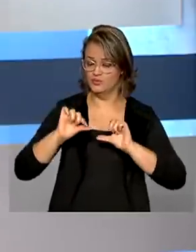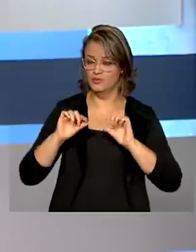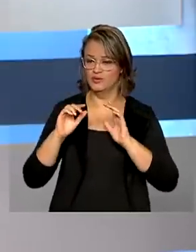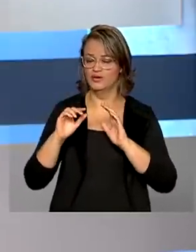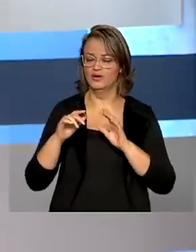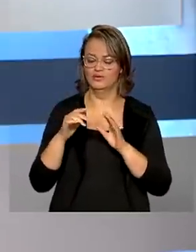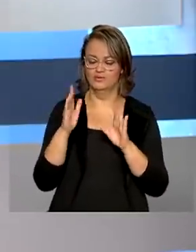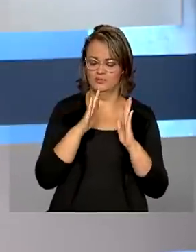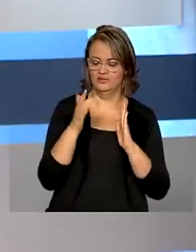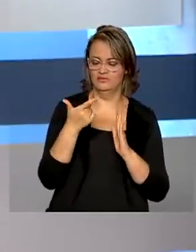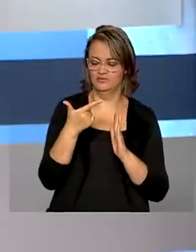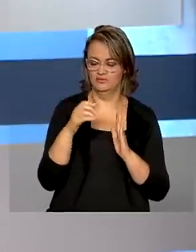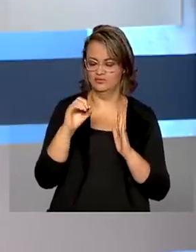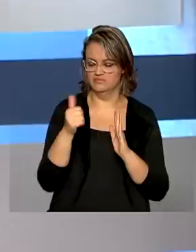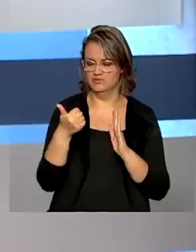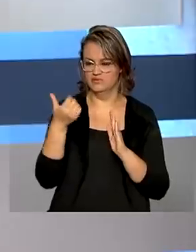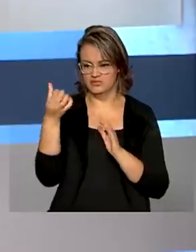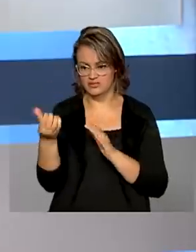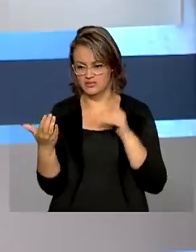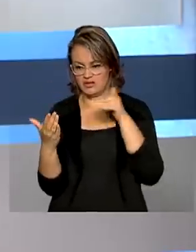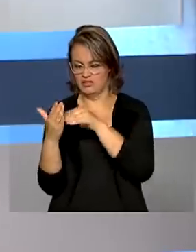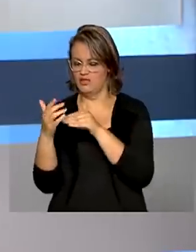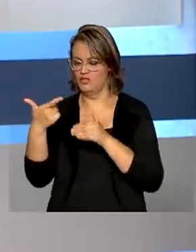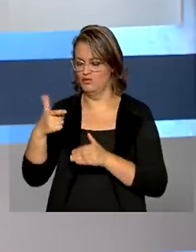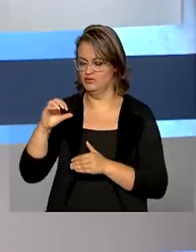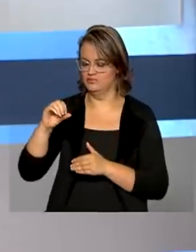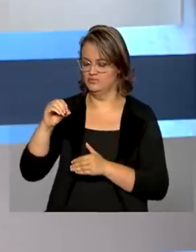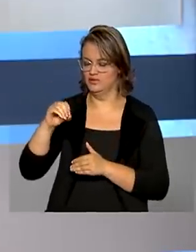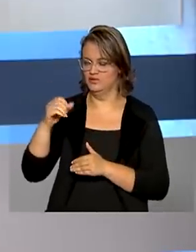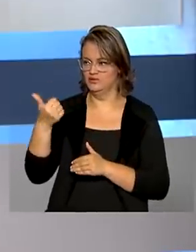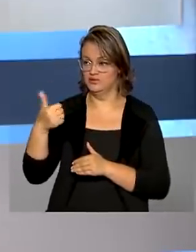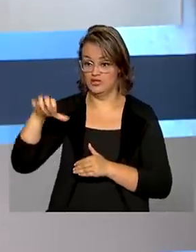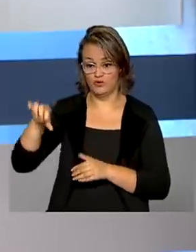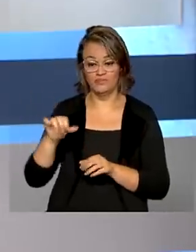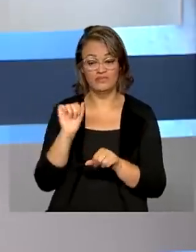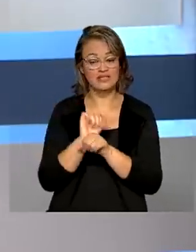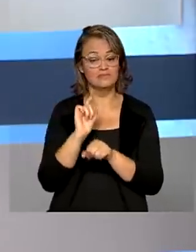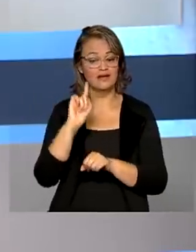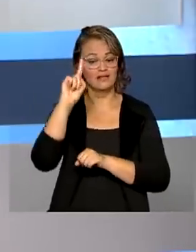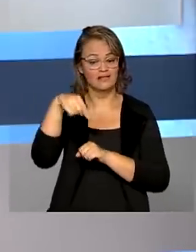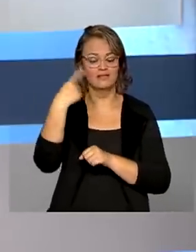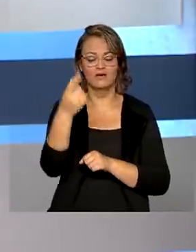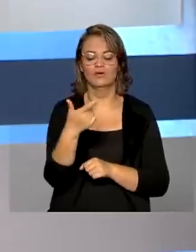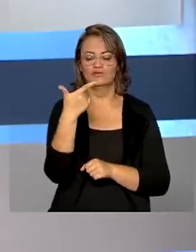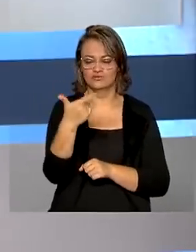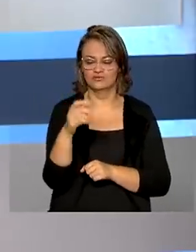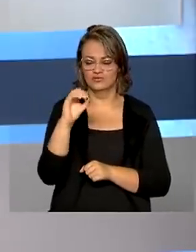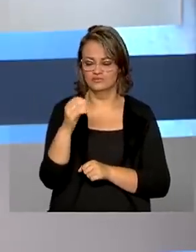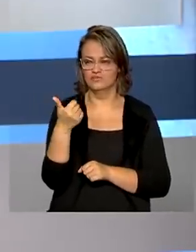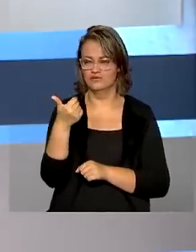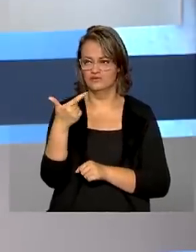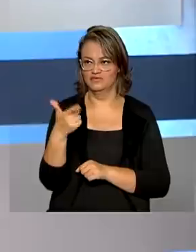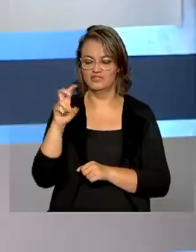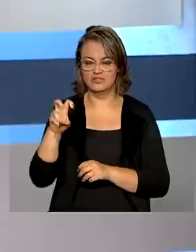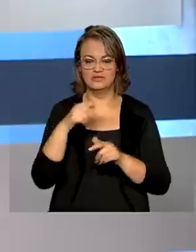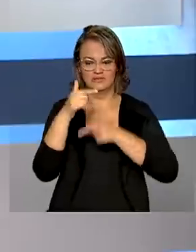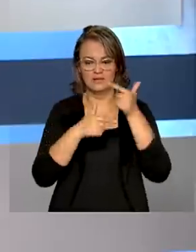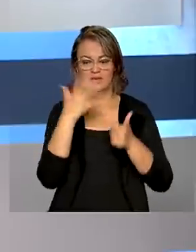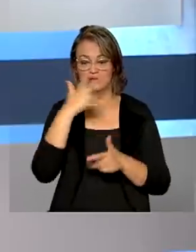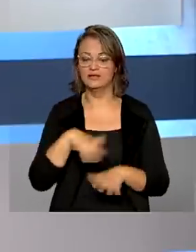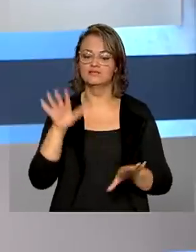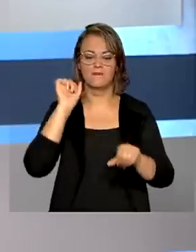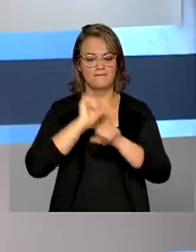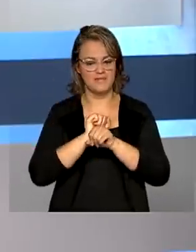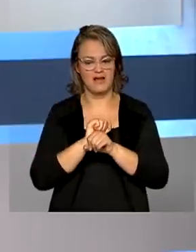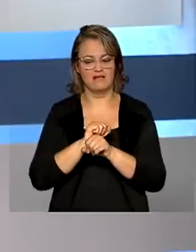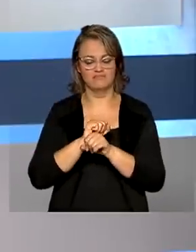2016 e 2019. Até 2025, o país quer erradicar esse tipo de trabalho conforme compromisso